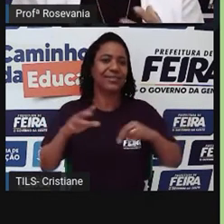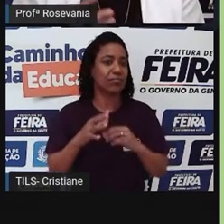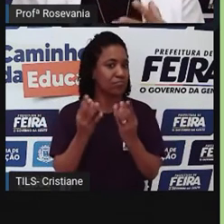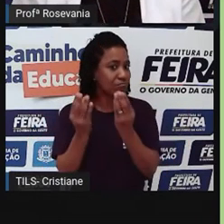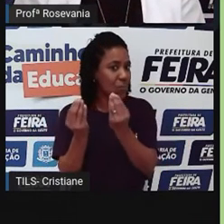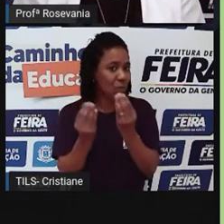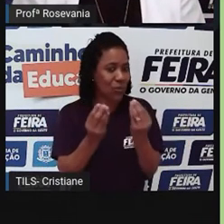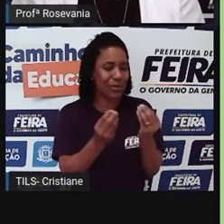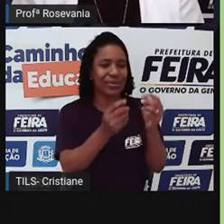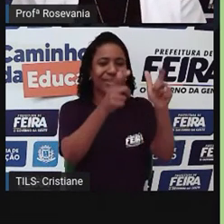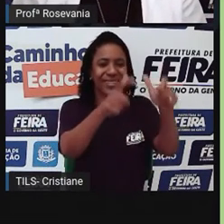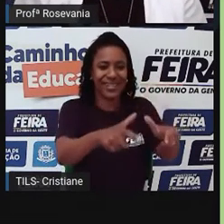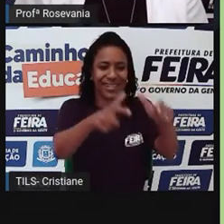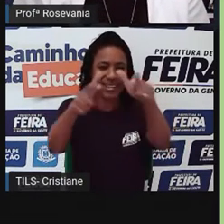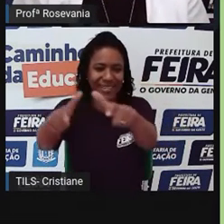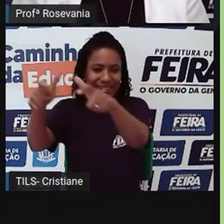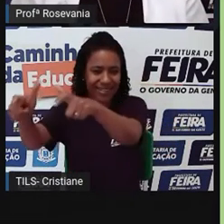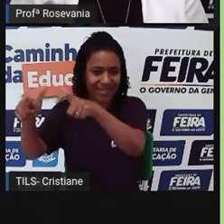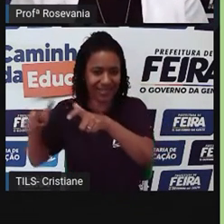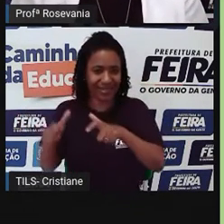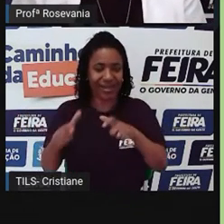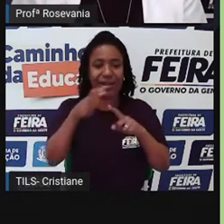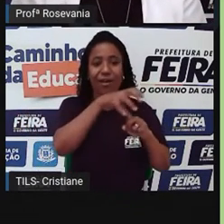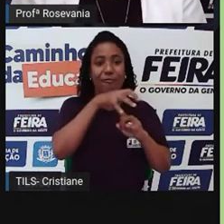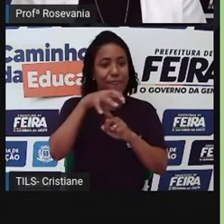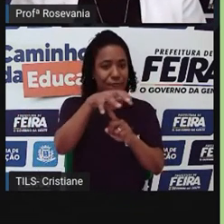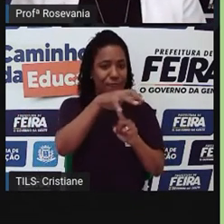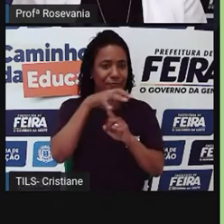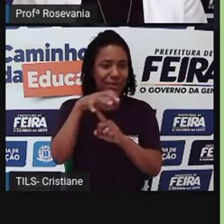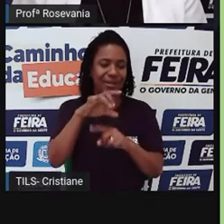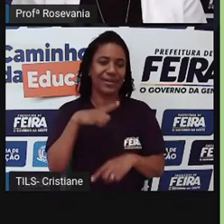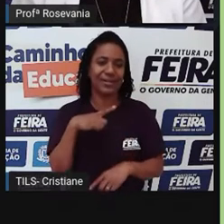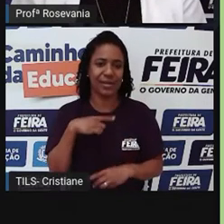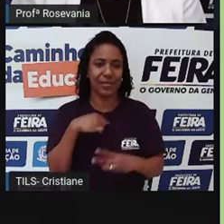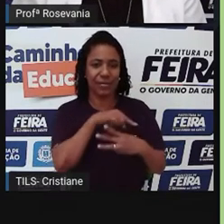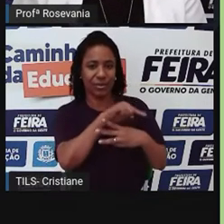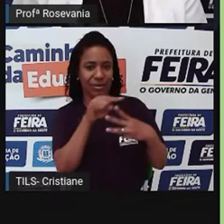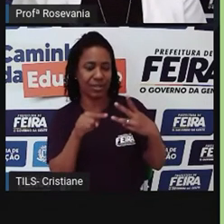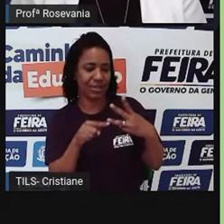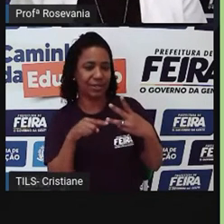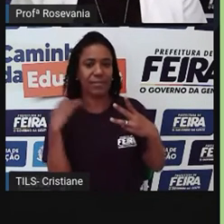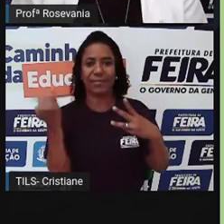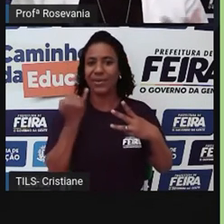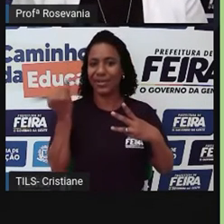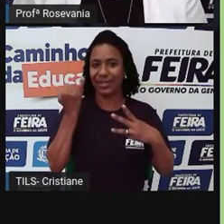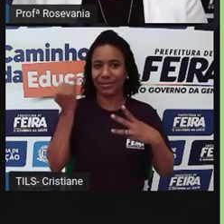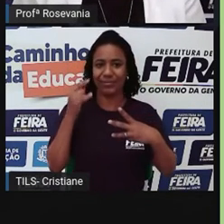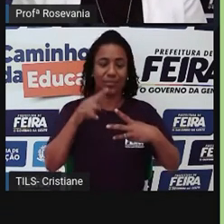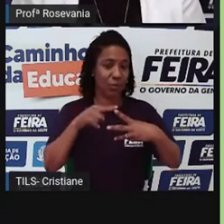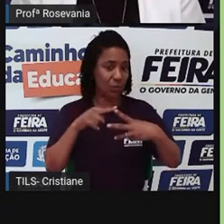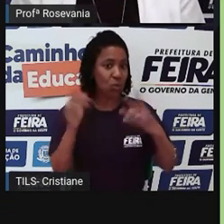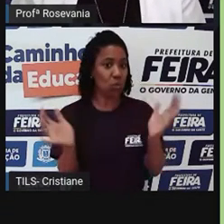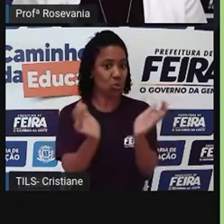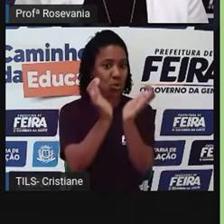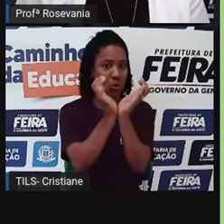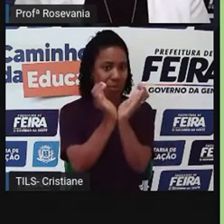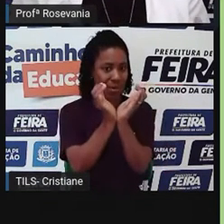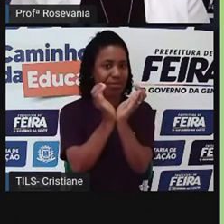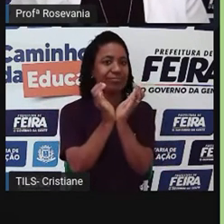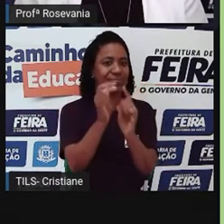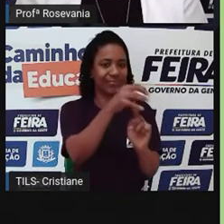cada bairrozinho tem a sua, mas eu citei três assim que chamam bastante atenção, que é a Feira do Tomba,